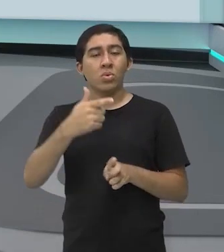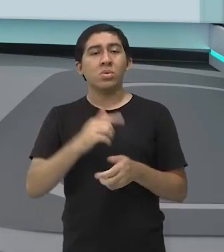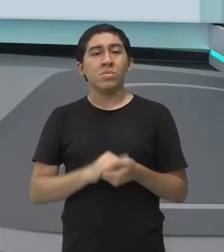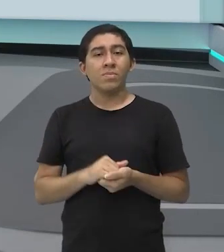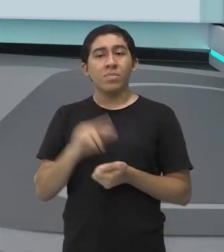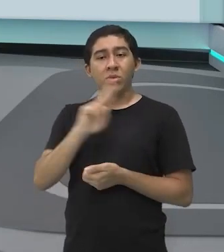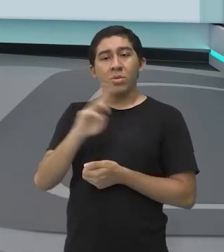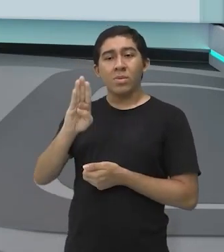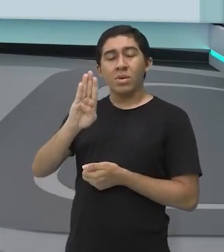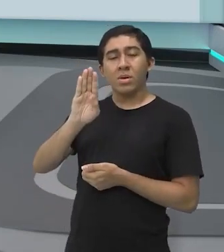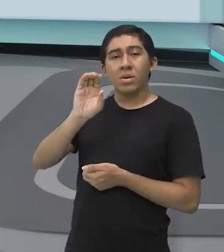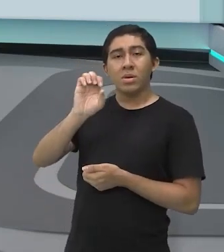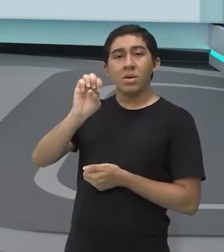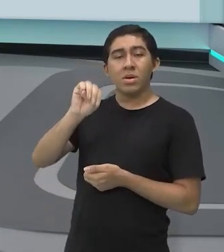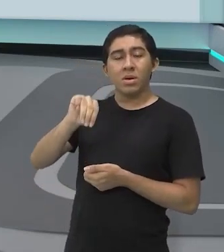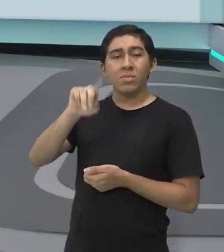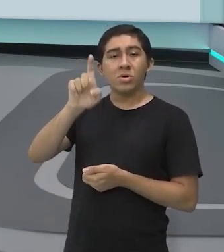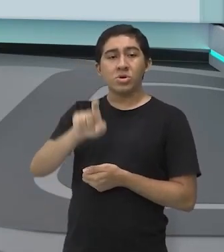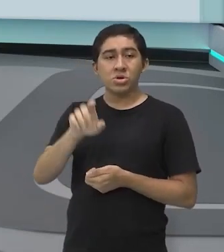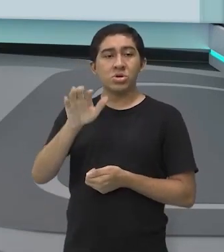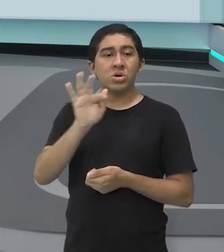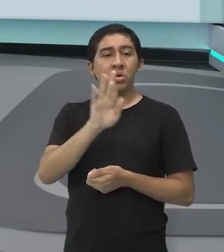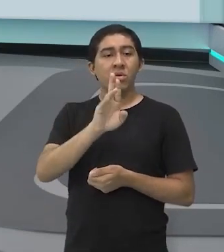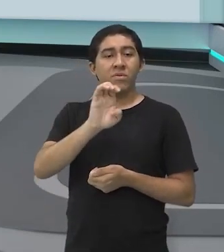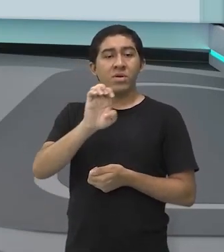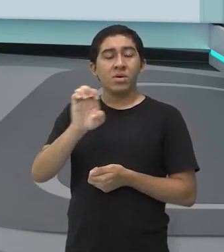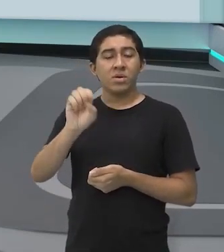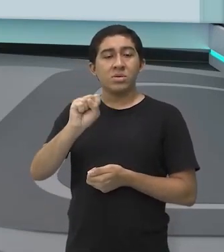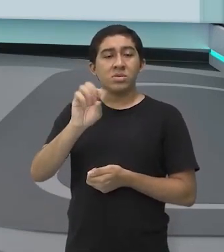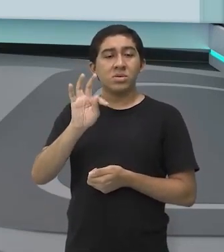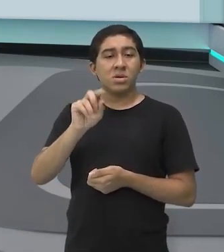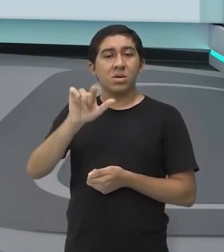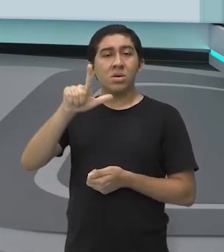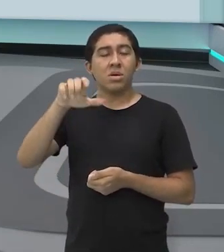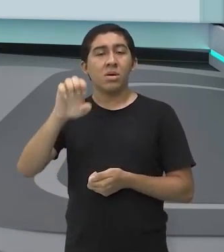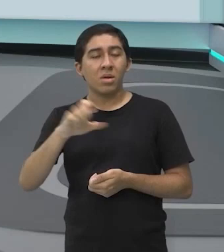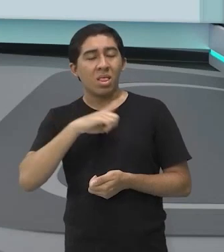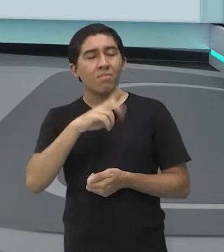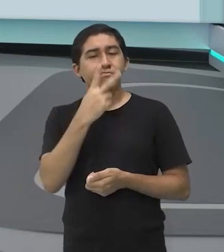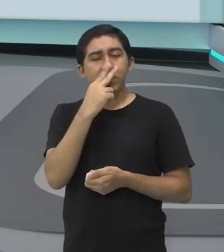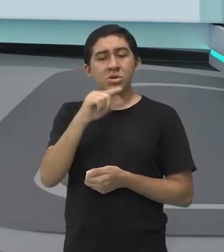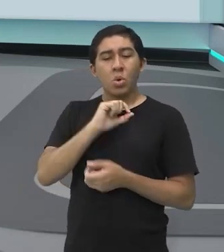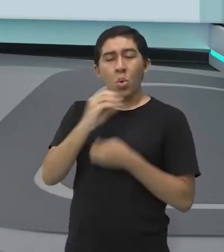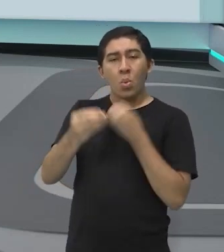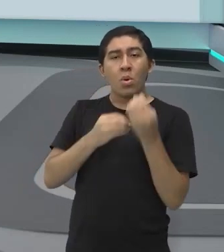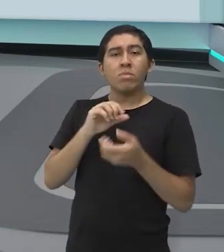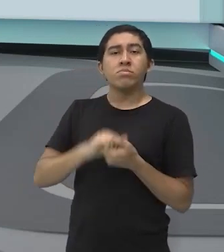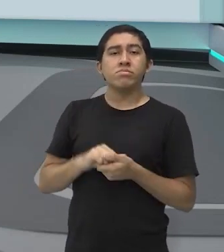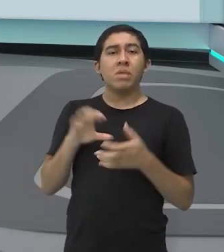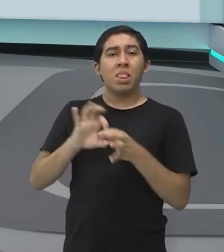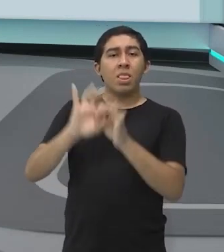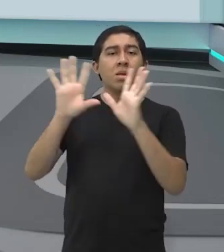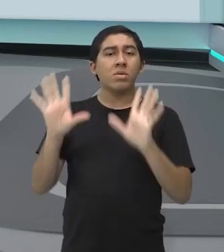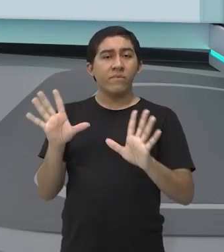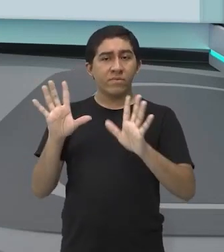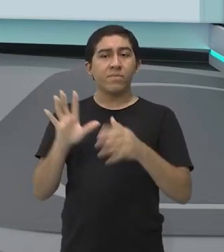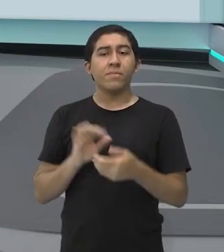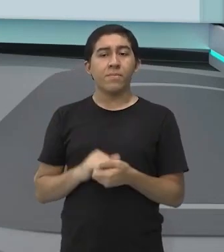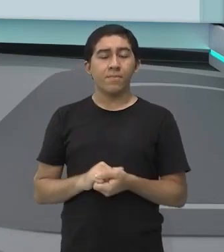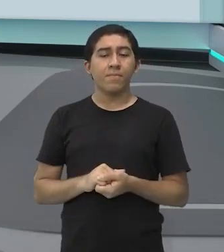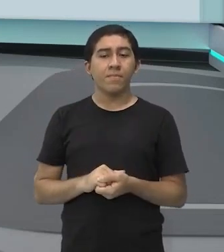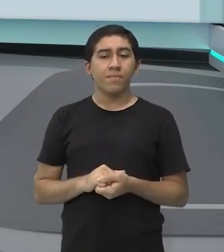BMX Freestyle, que é o estilo livre. E aí a gente traduz aí pro inglês, a gente pronuncia Freestyle,